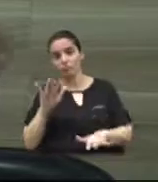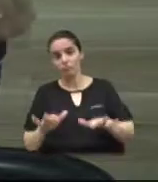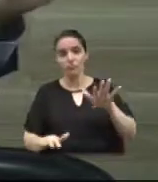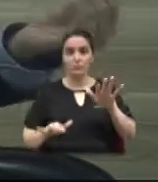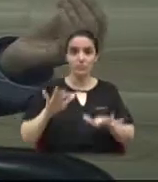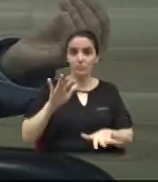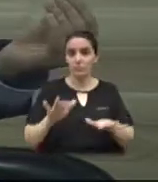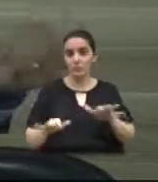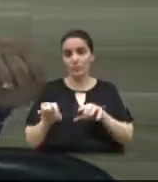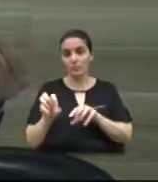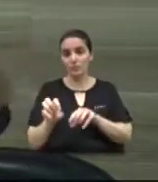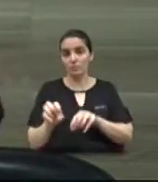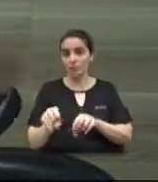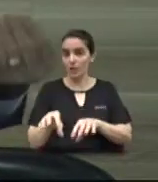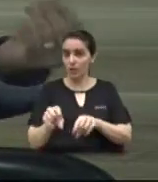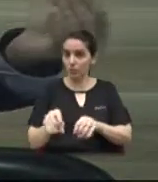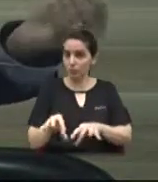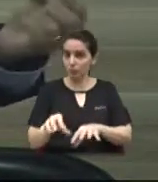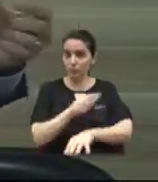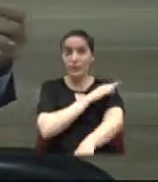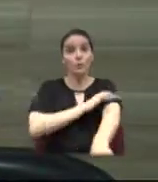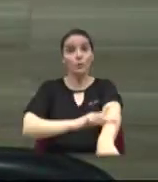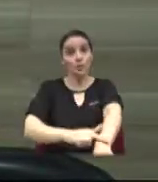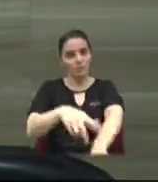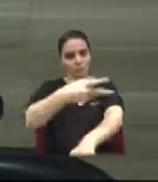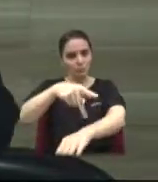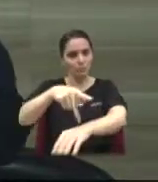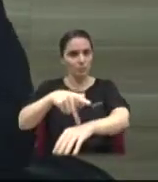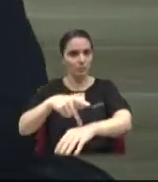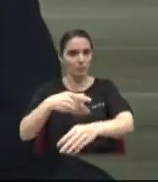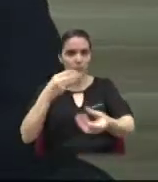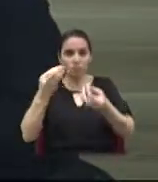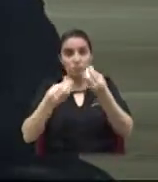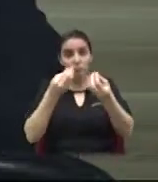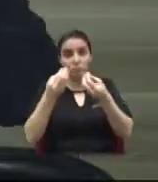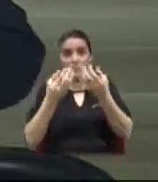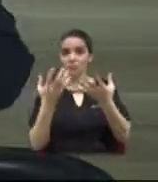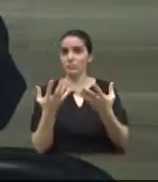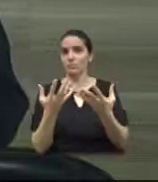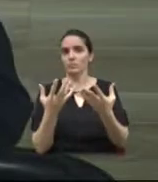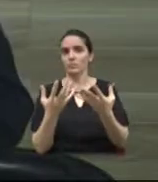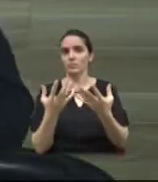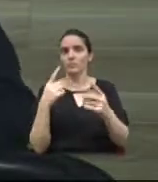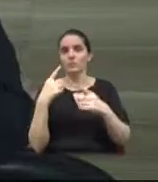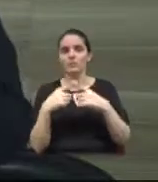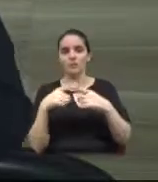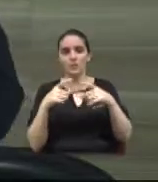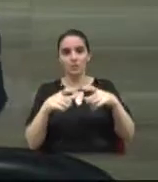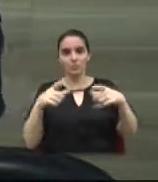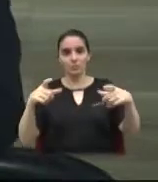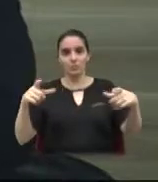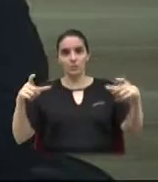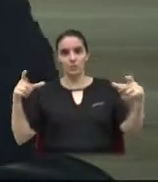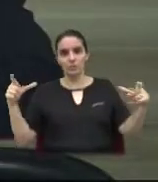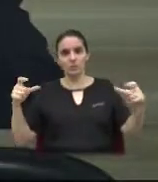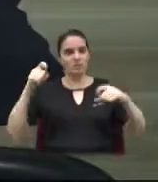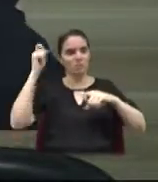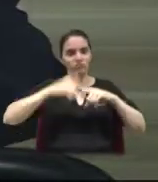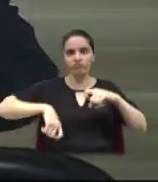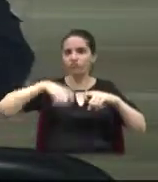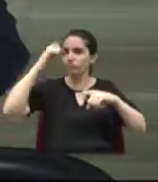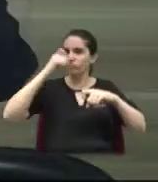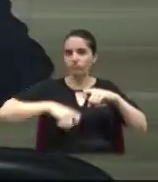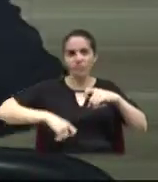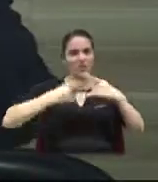país, infelizmente, fica difícil você ter esse critério, quando, na verdade, a maioria está praticando ato sexual, sem